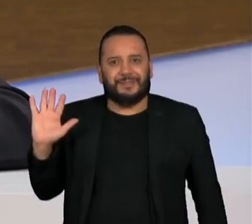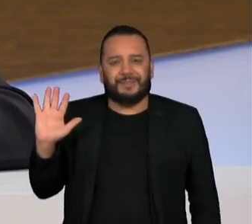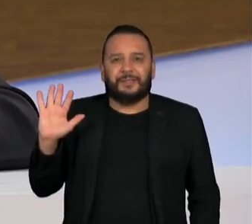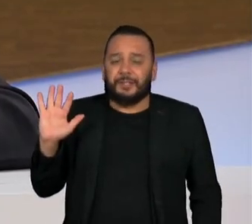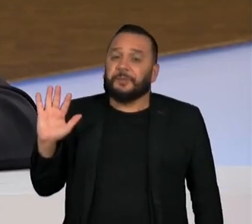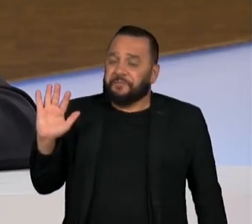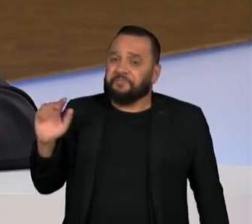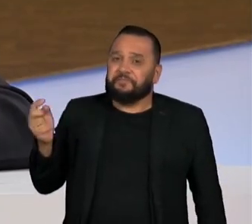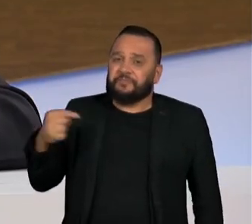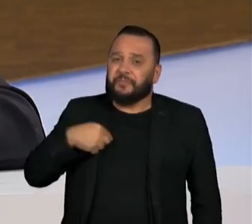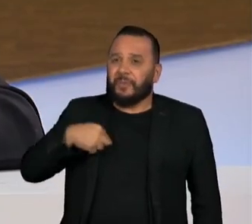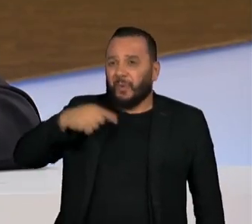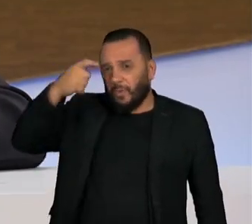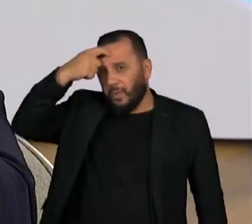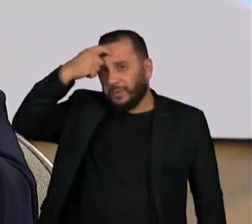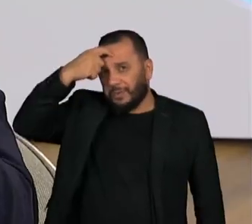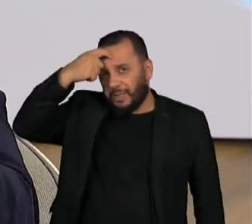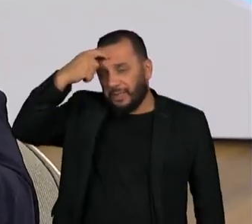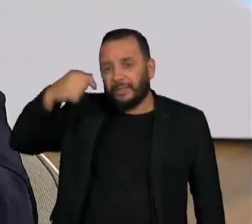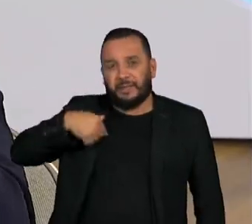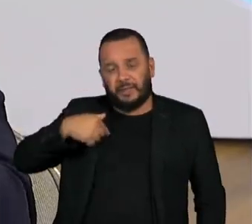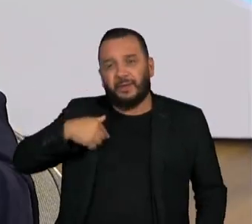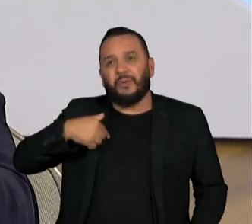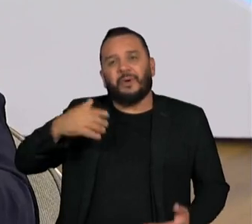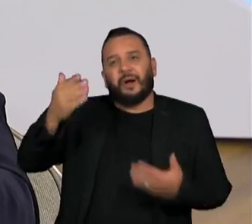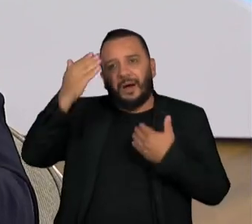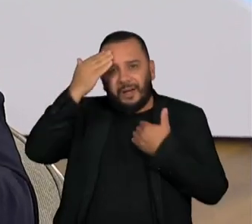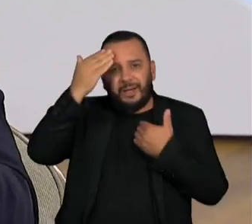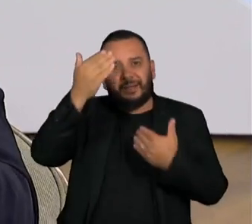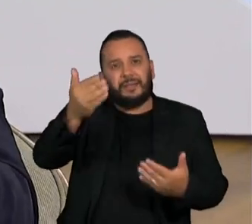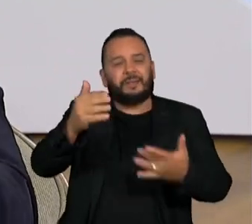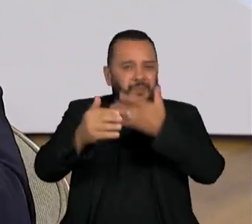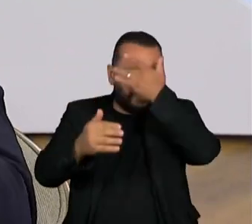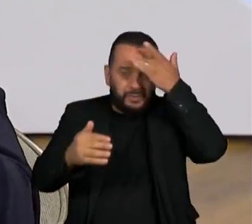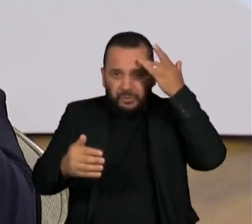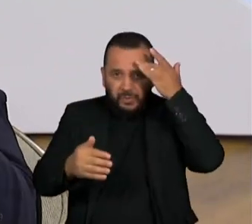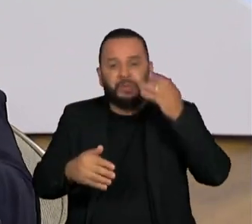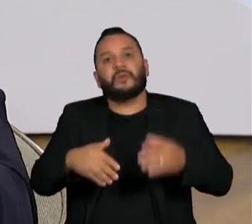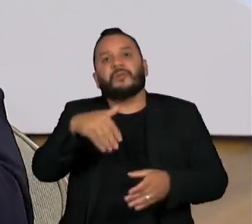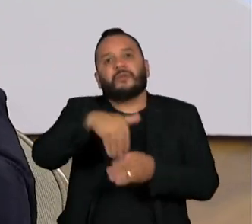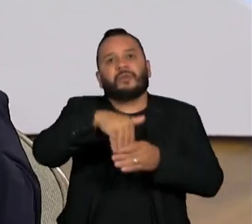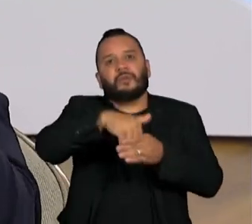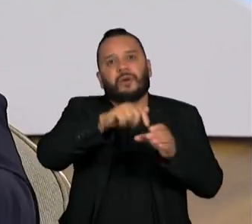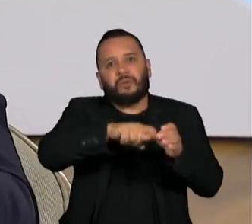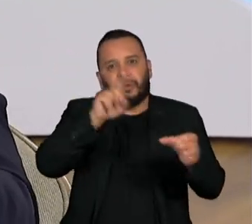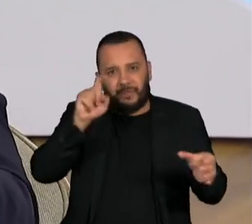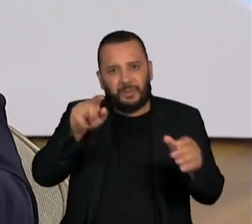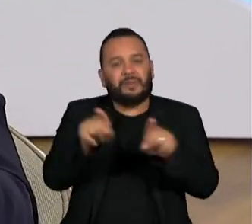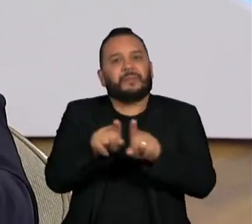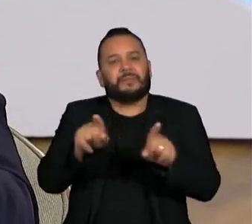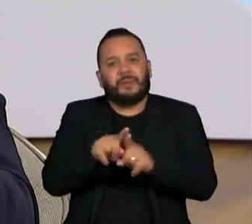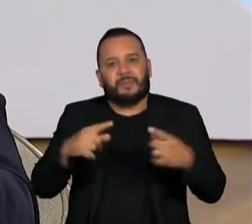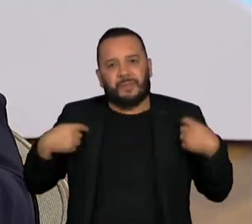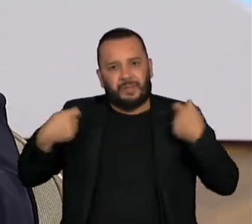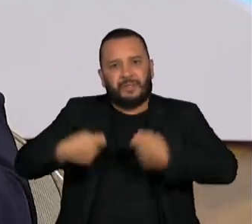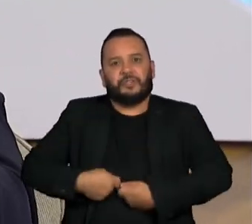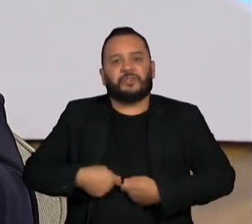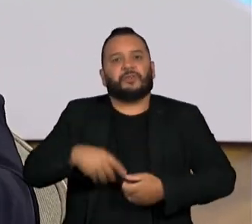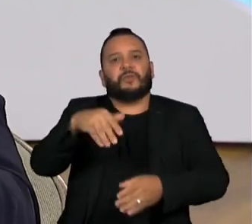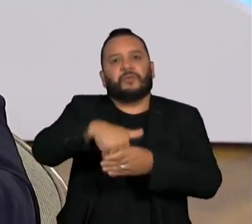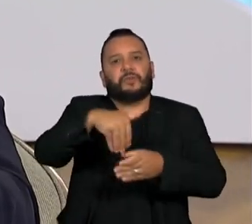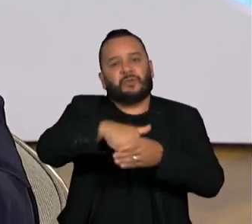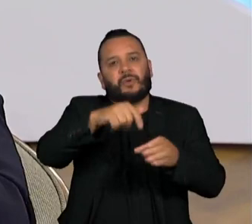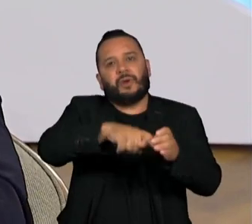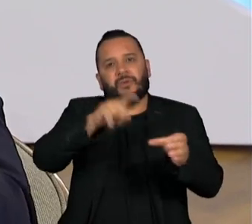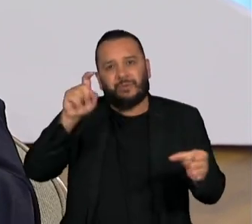eu tenho muita consciência que eu devo a todos os congressistas que votaram na autonomia, quando foi para o STF, os ministros que votaram a favor. Então, a